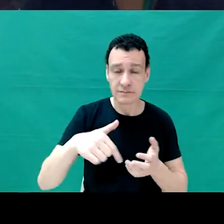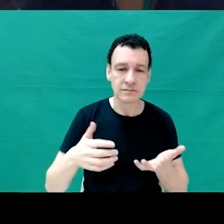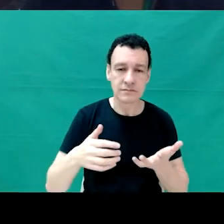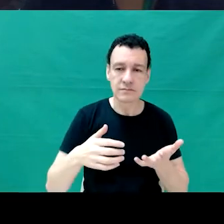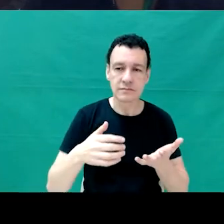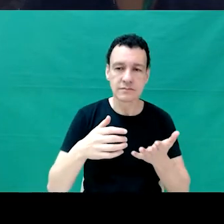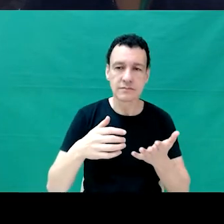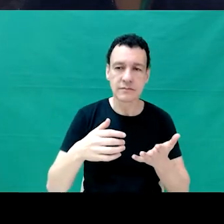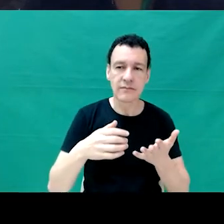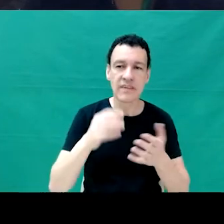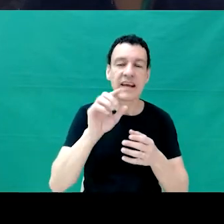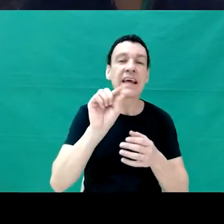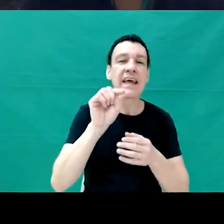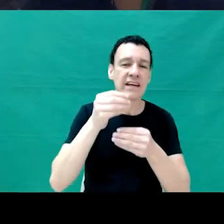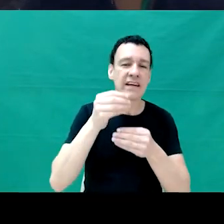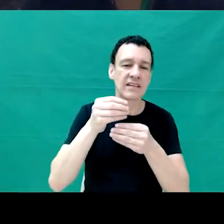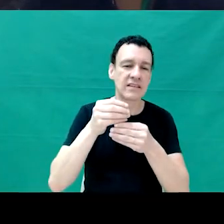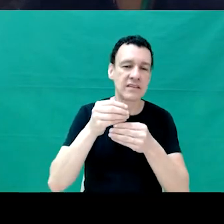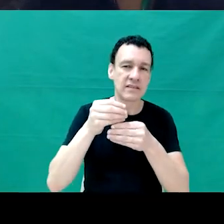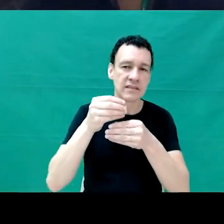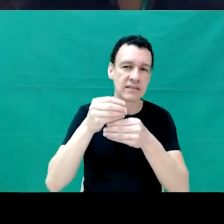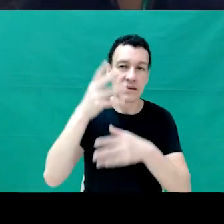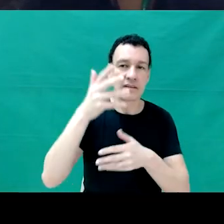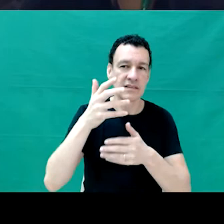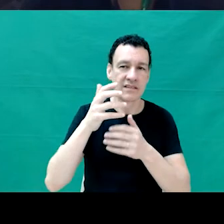dentro da trilha.